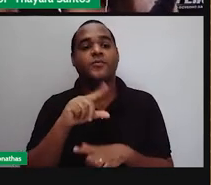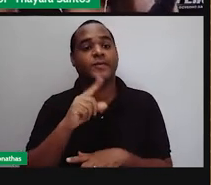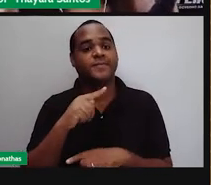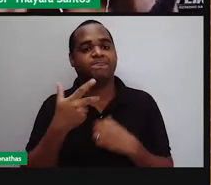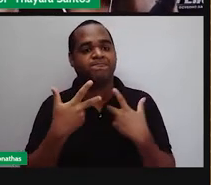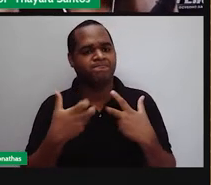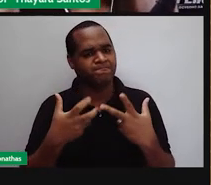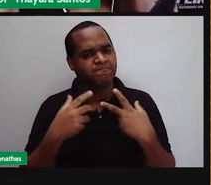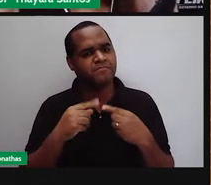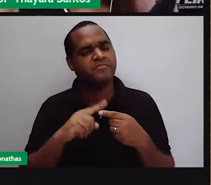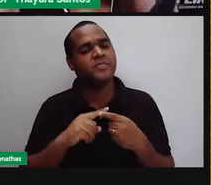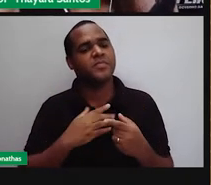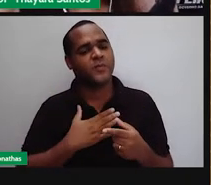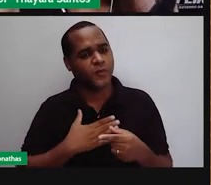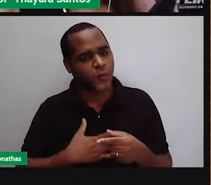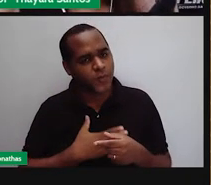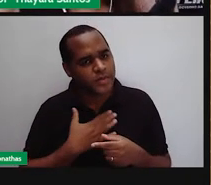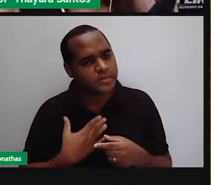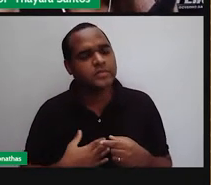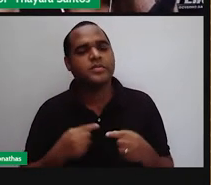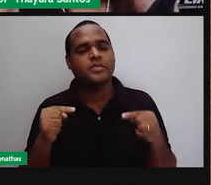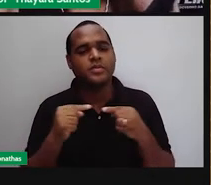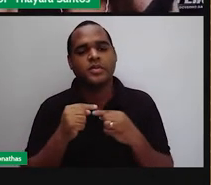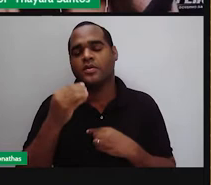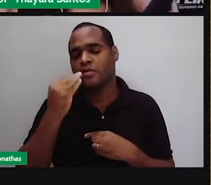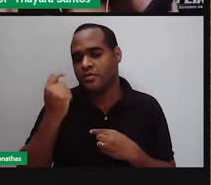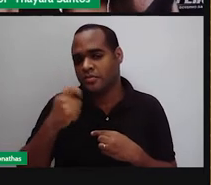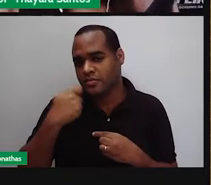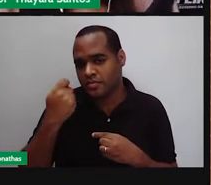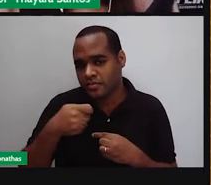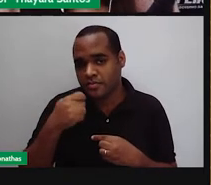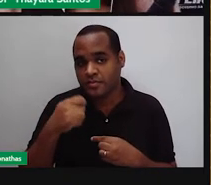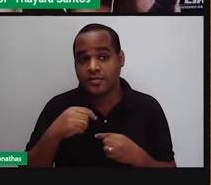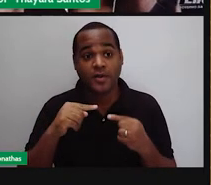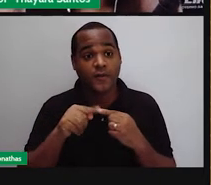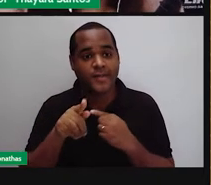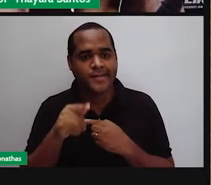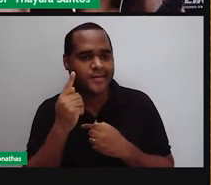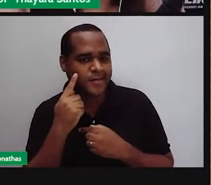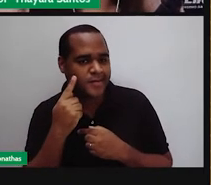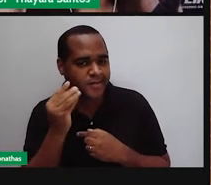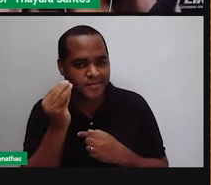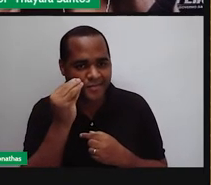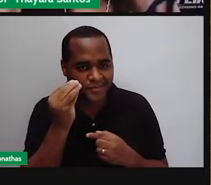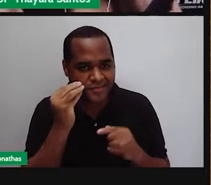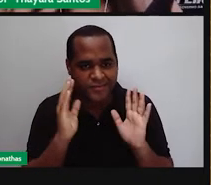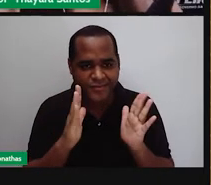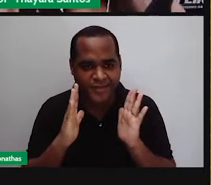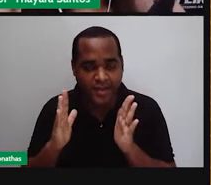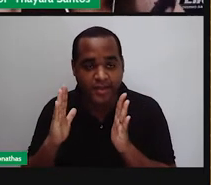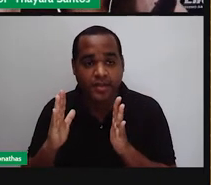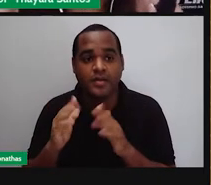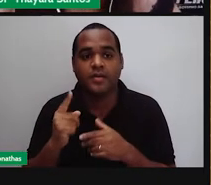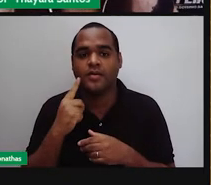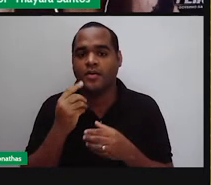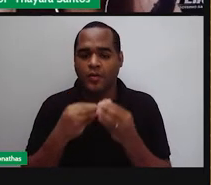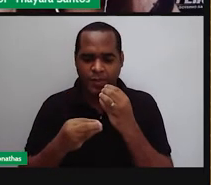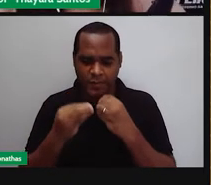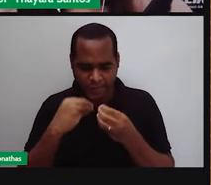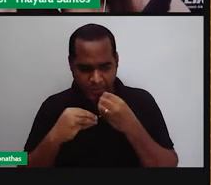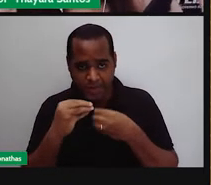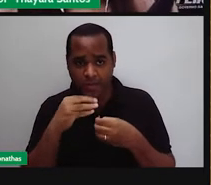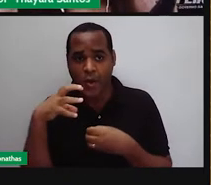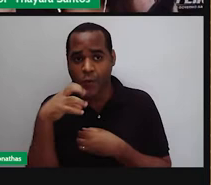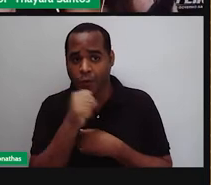gente consiga perceber, de fato, o sabor daquele alimento. Vocês devem também já ter passado pela situação de vocês estarem aí comendo muito rápido